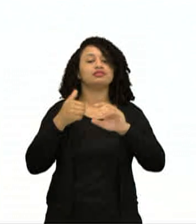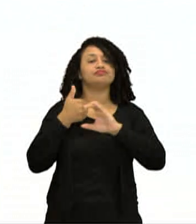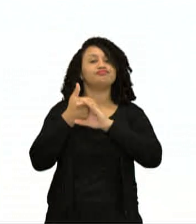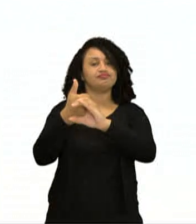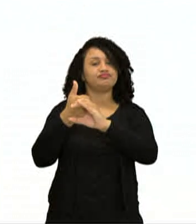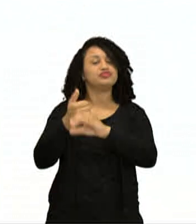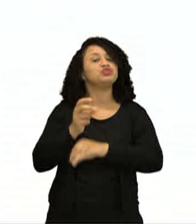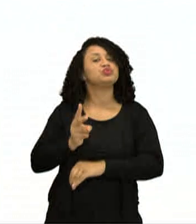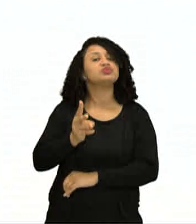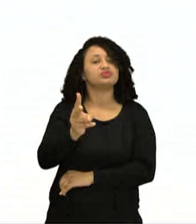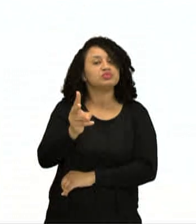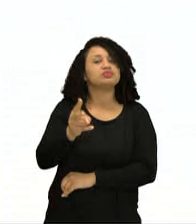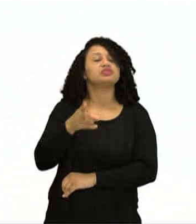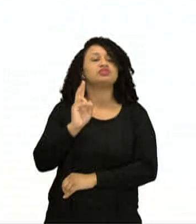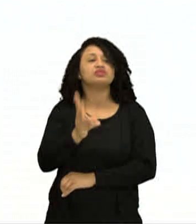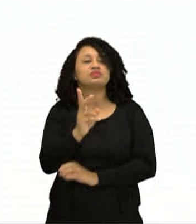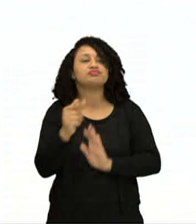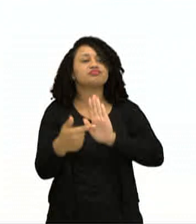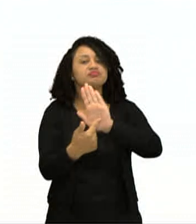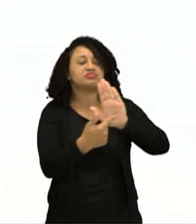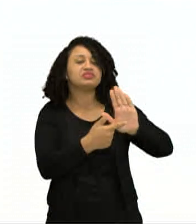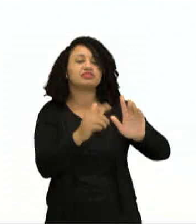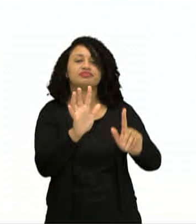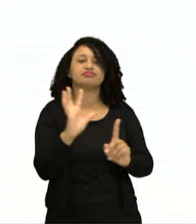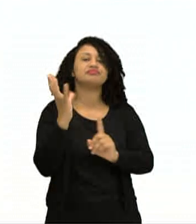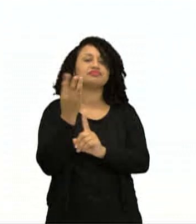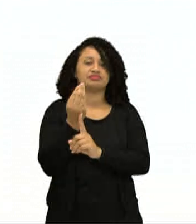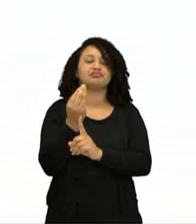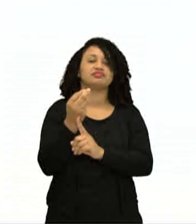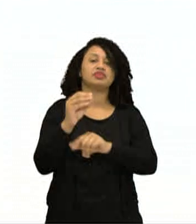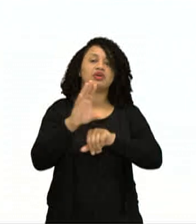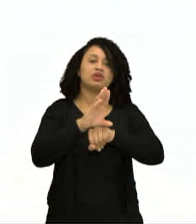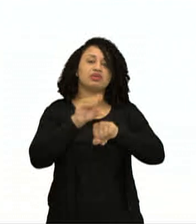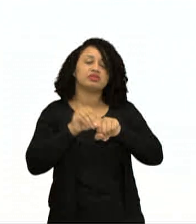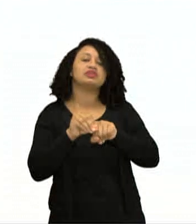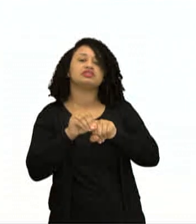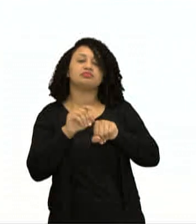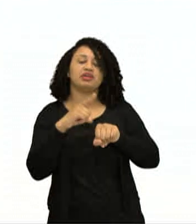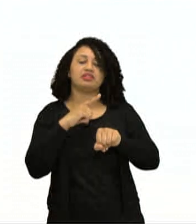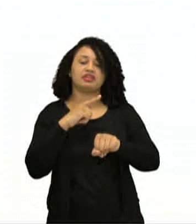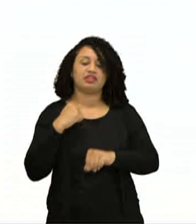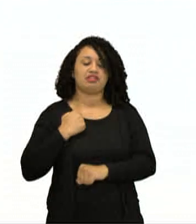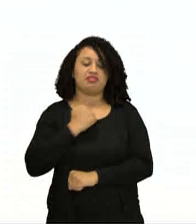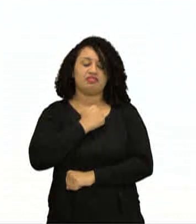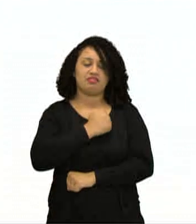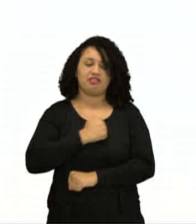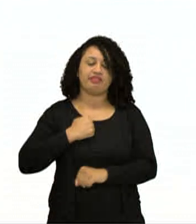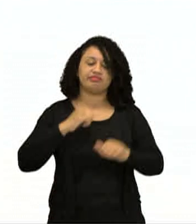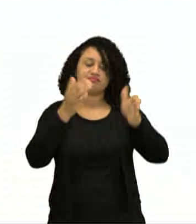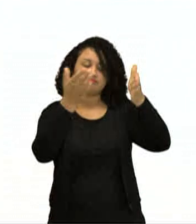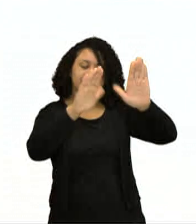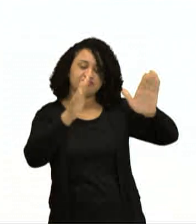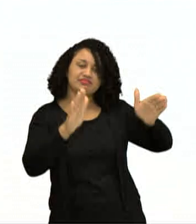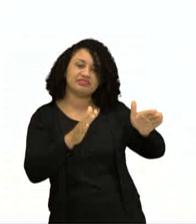passou a ser retratado na arte. O conhecimento anatômico permitiu as esculturas